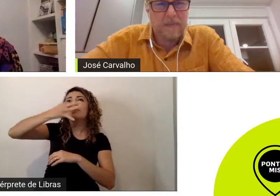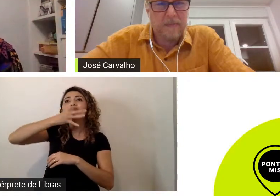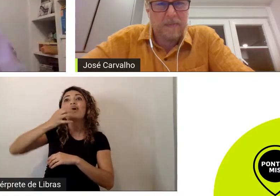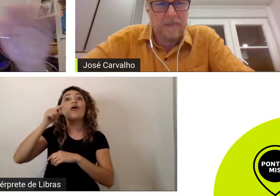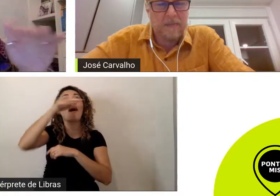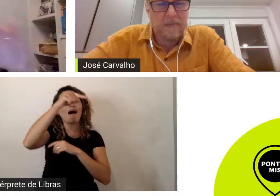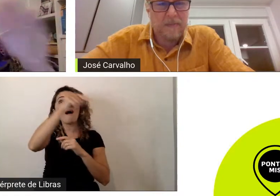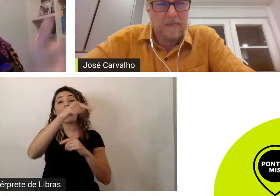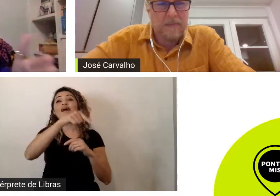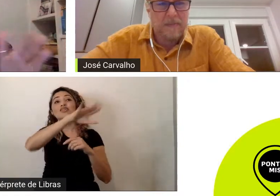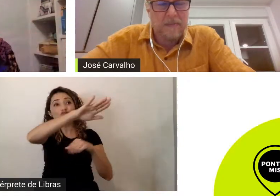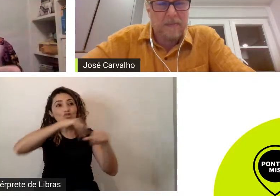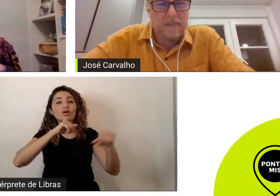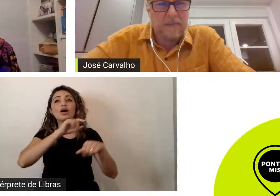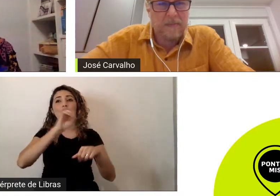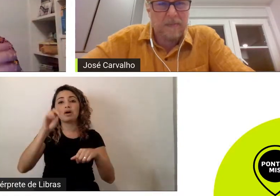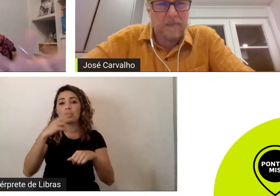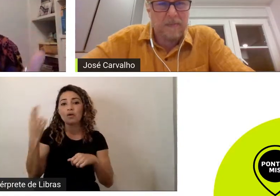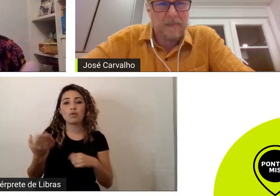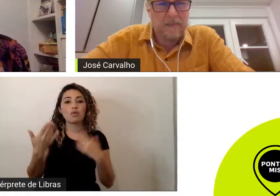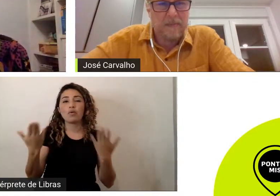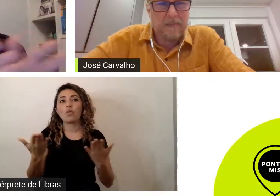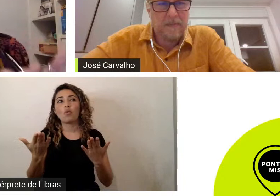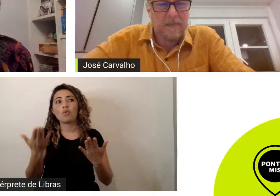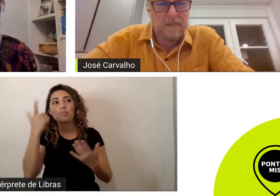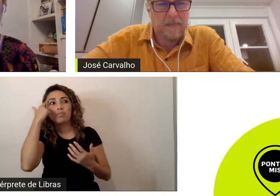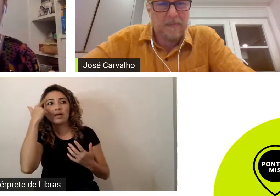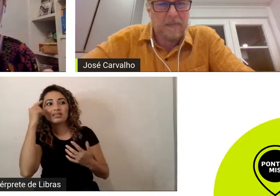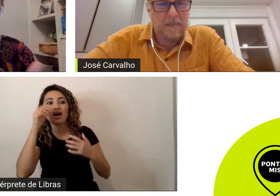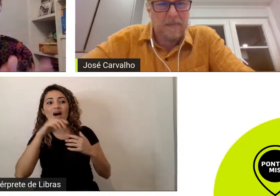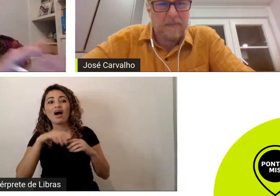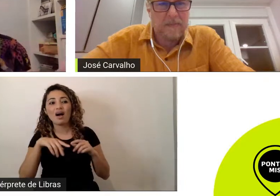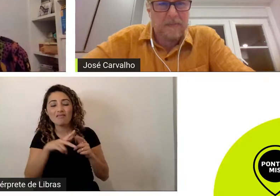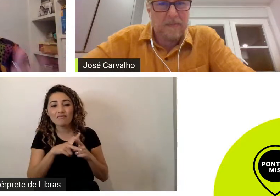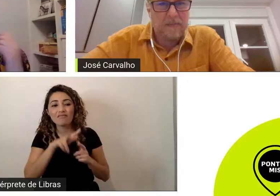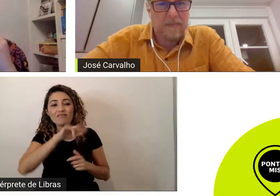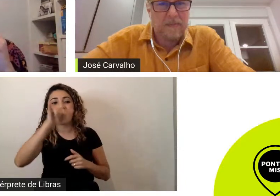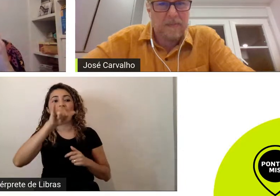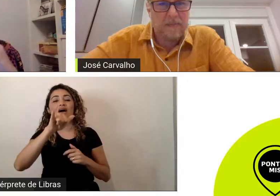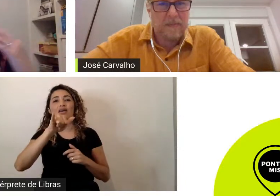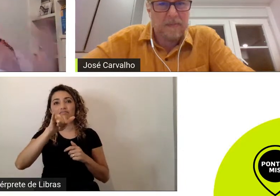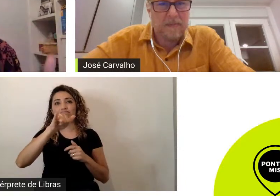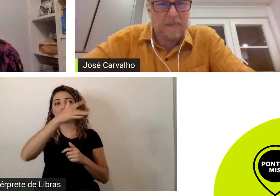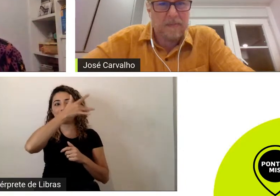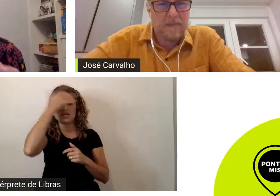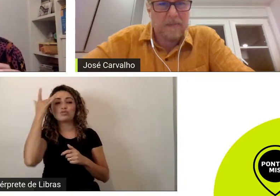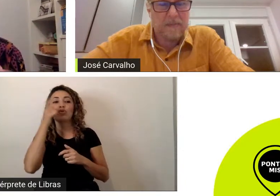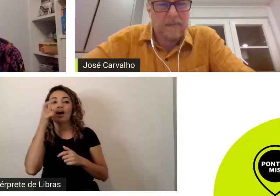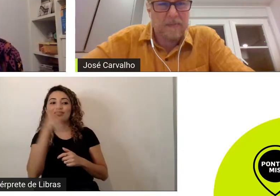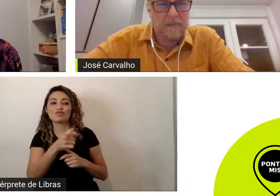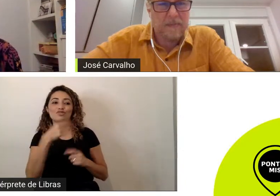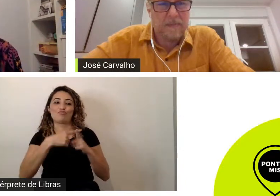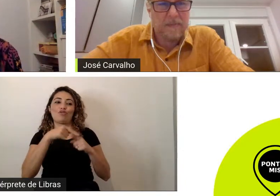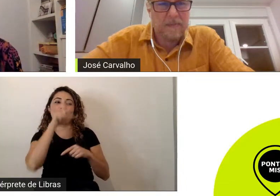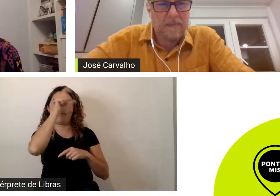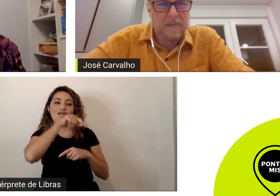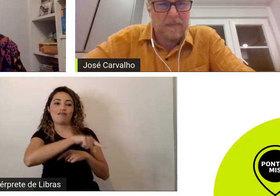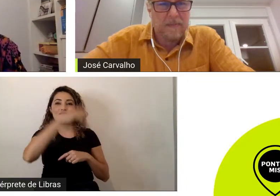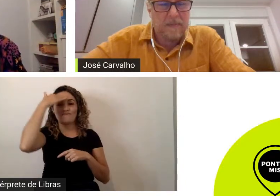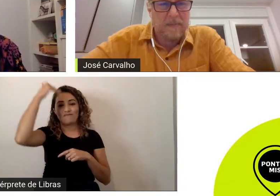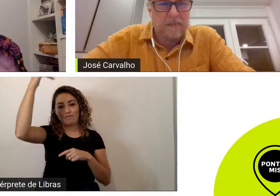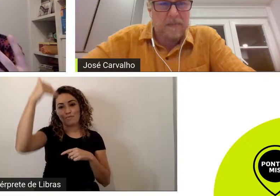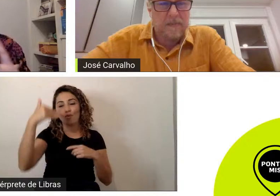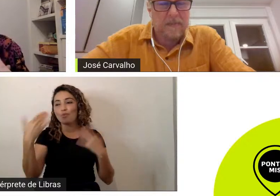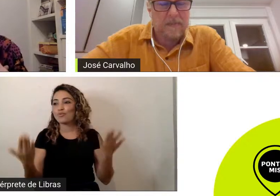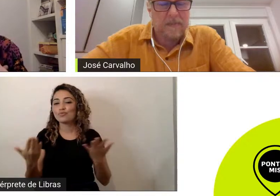audiência já faz um pacote e fecha isso que eu já sei que vai dar bilheteria ou vai ter público por ali eu